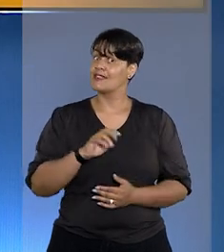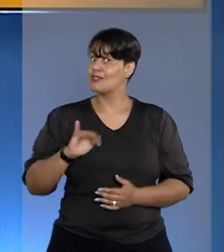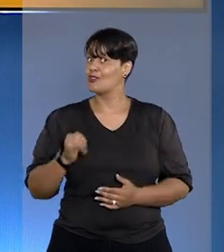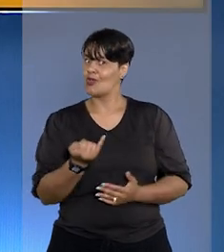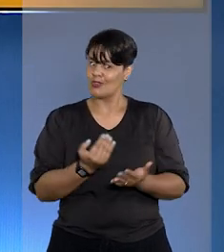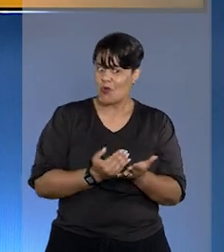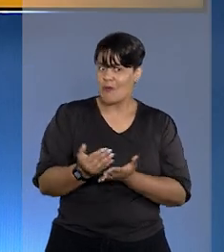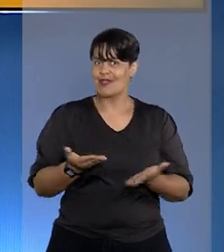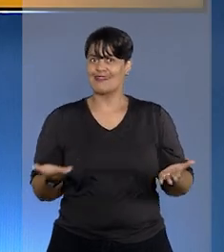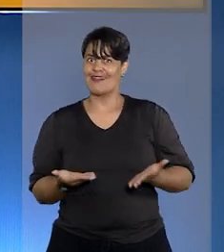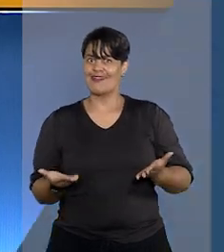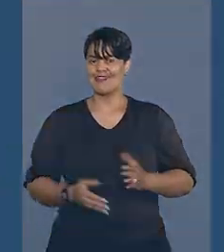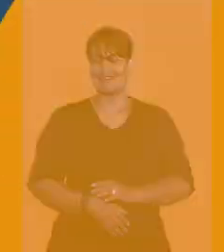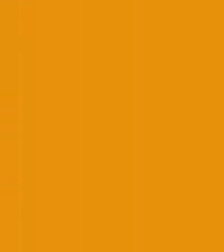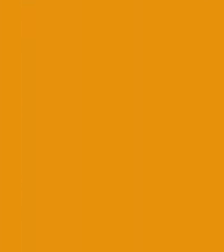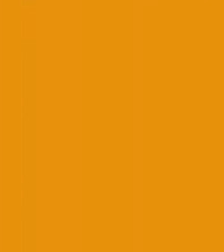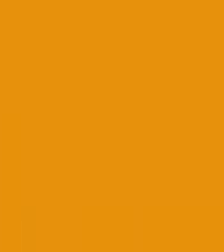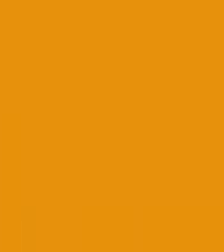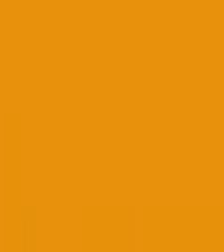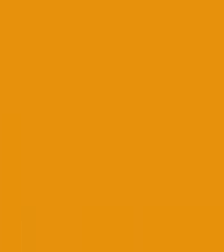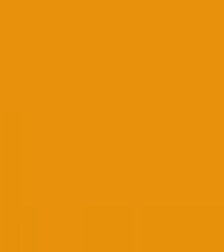Notícias começa agora.